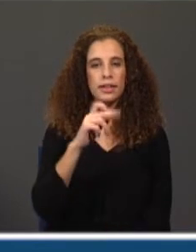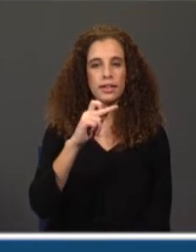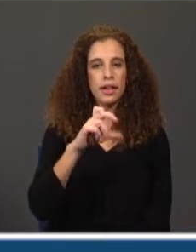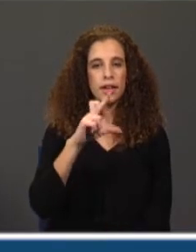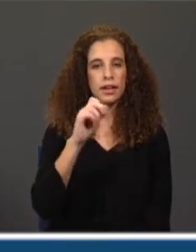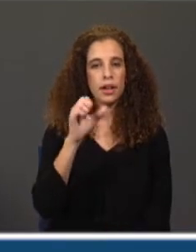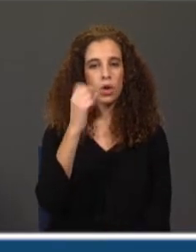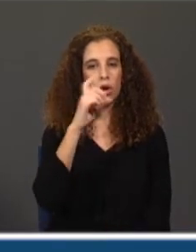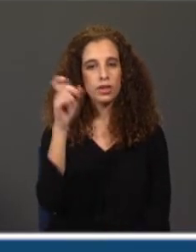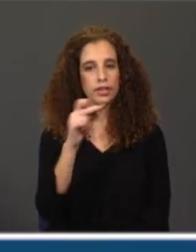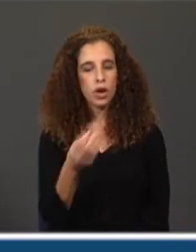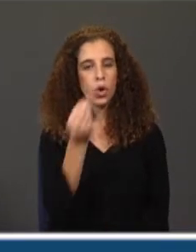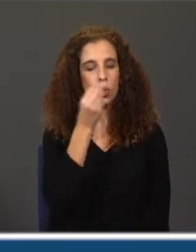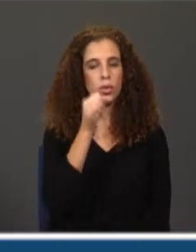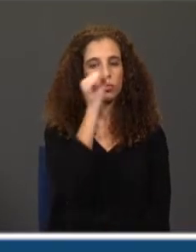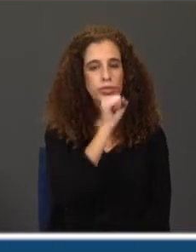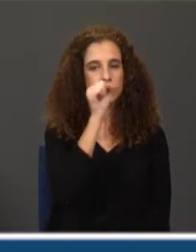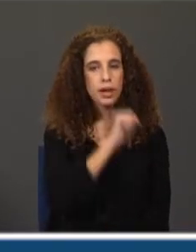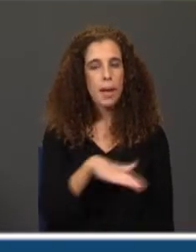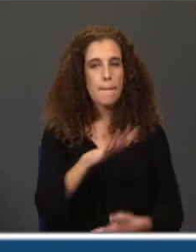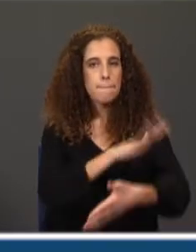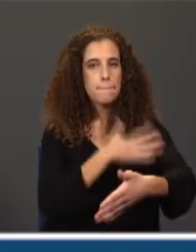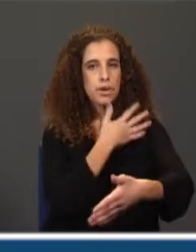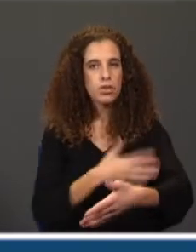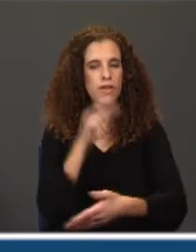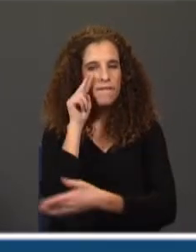lados. Em Barcelona, assistiu a uma tourada.